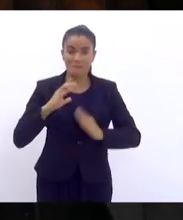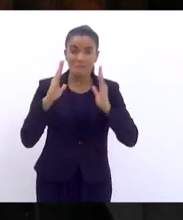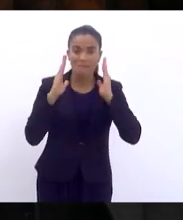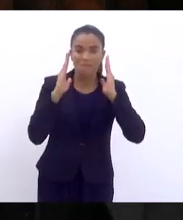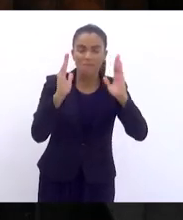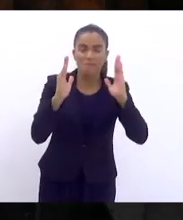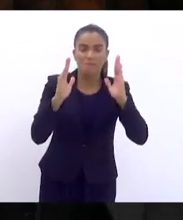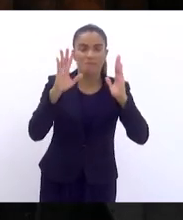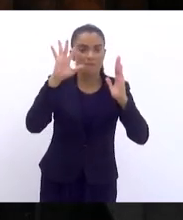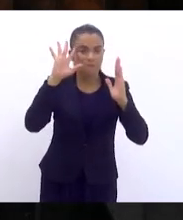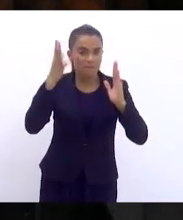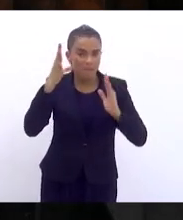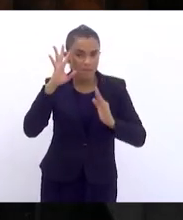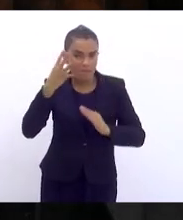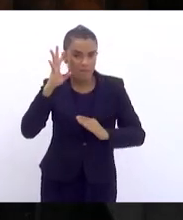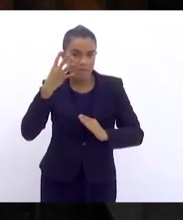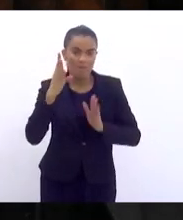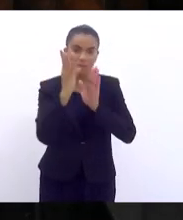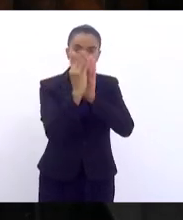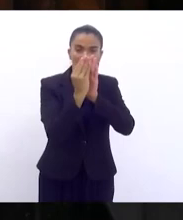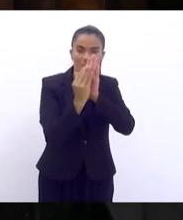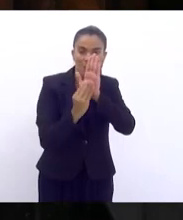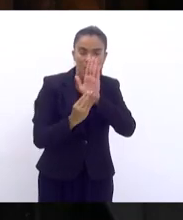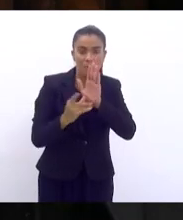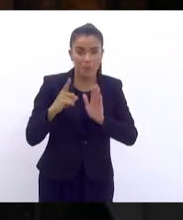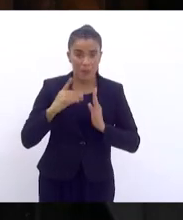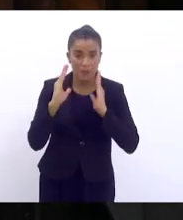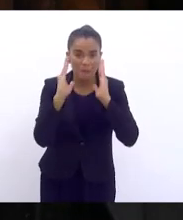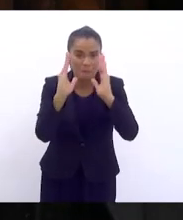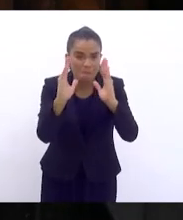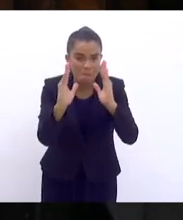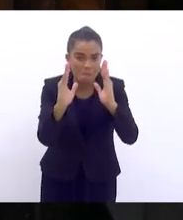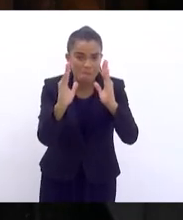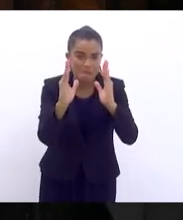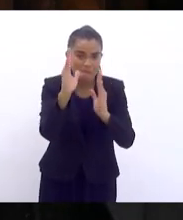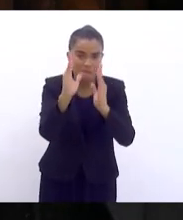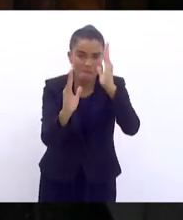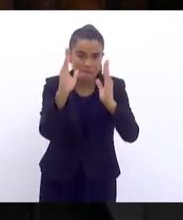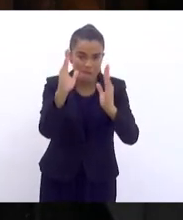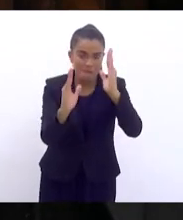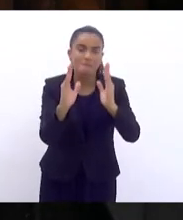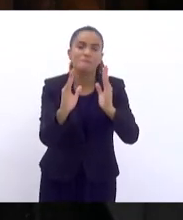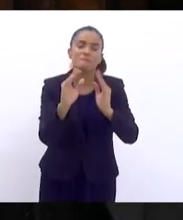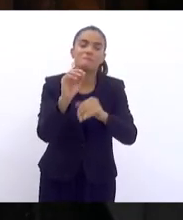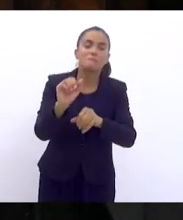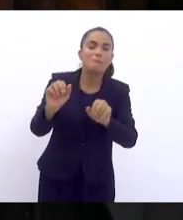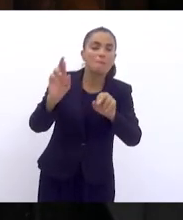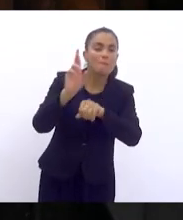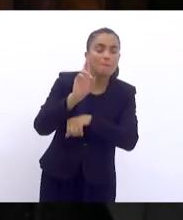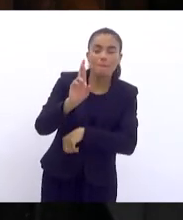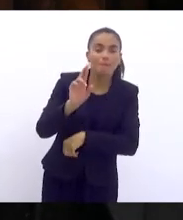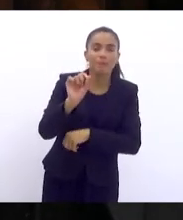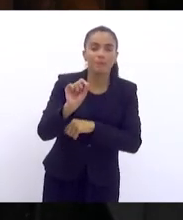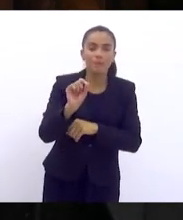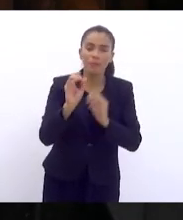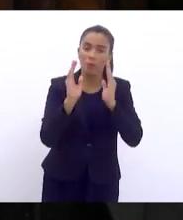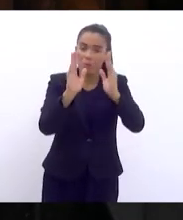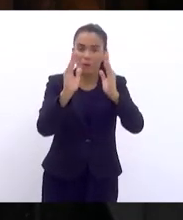matérias. E se tem prazo, espera-se que o prazo seja cumprido.